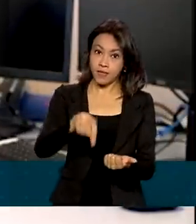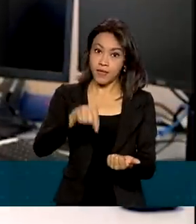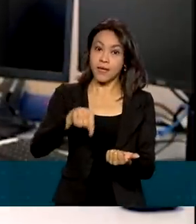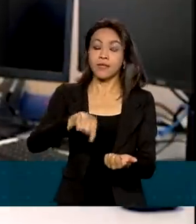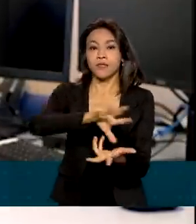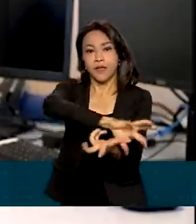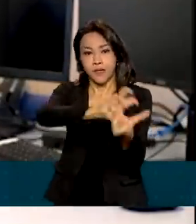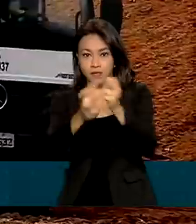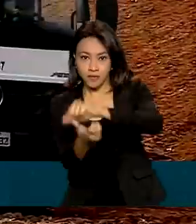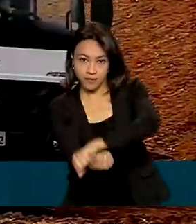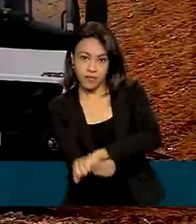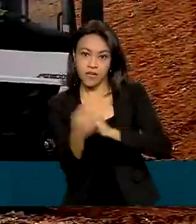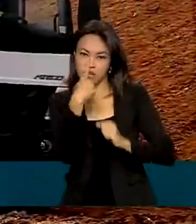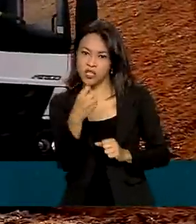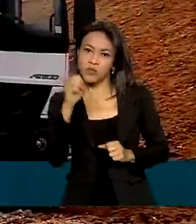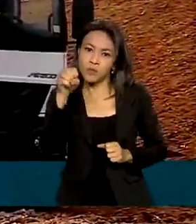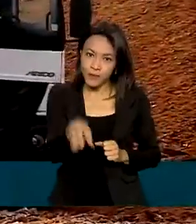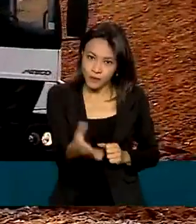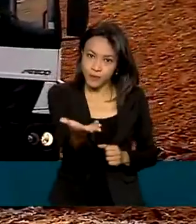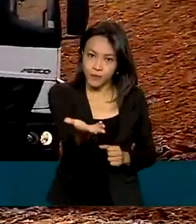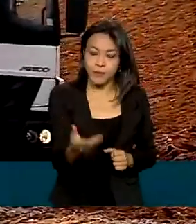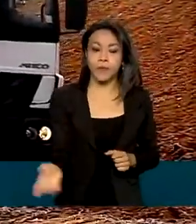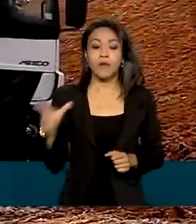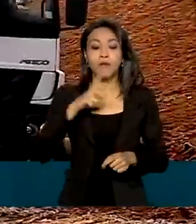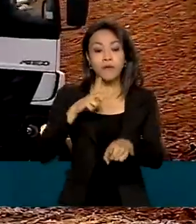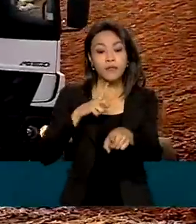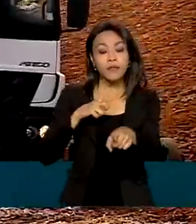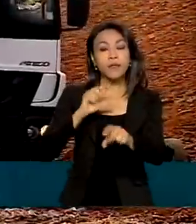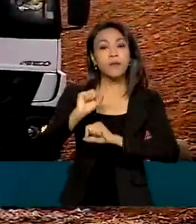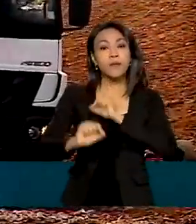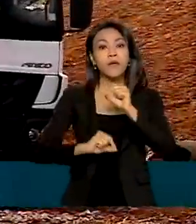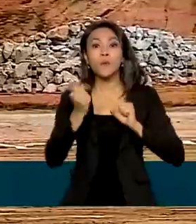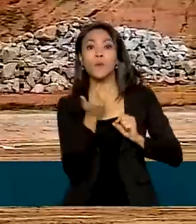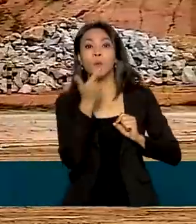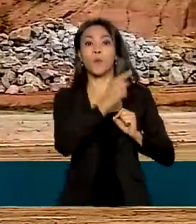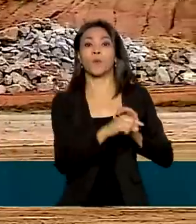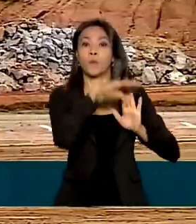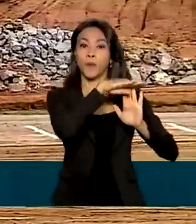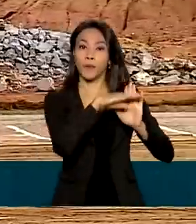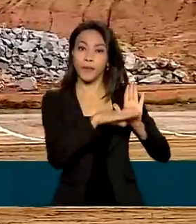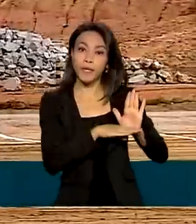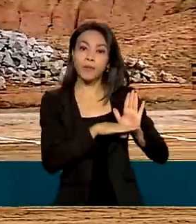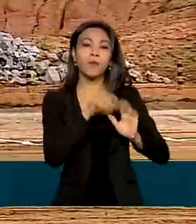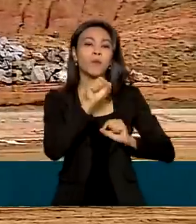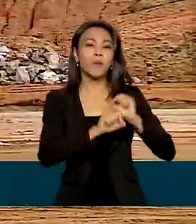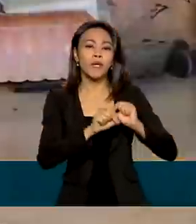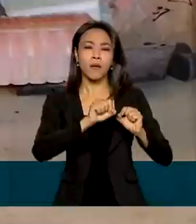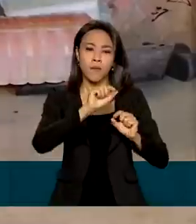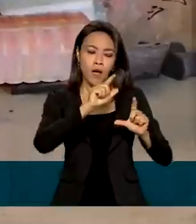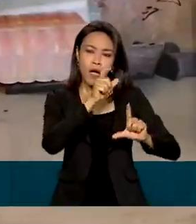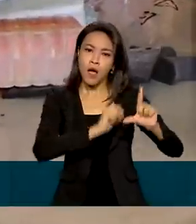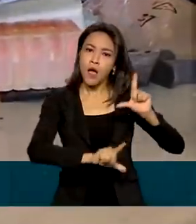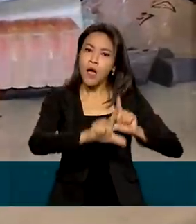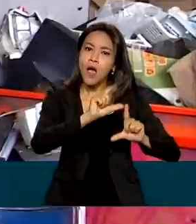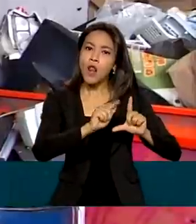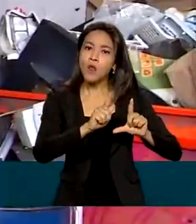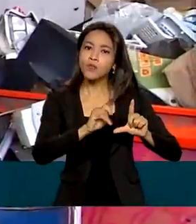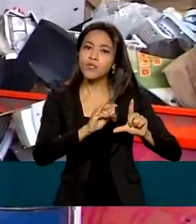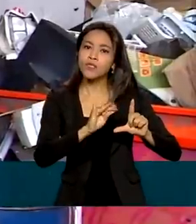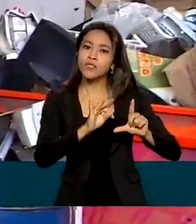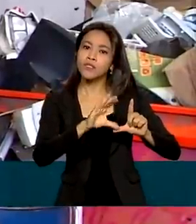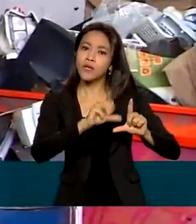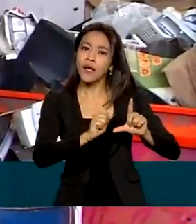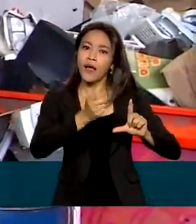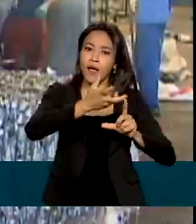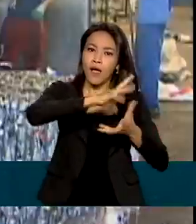sólidos no Brasil. O setor também vai contar com o Programa Nacional de Logística Reversa, contendo ações mais